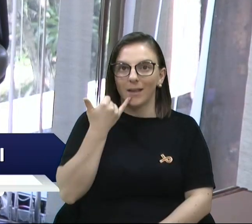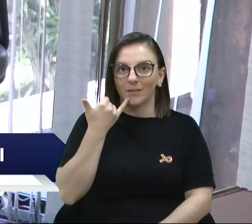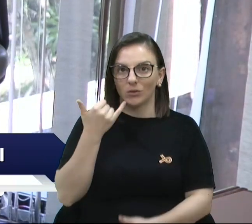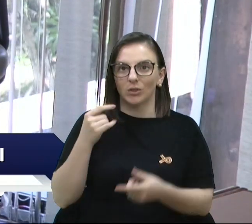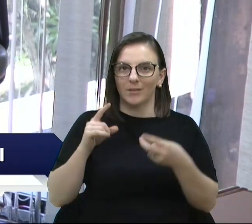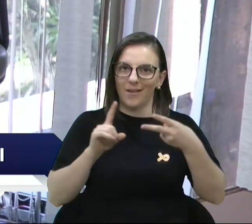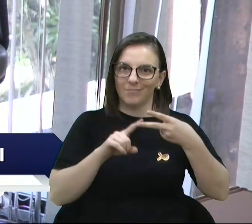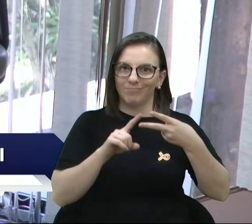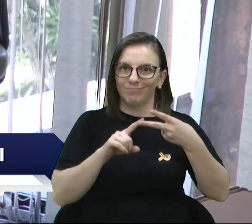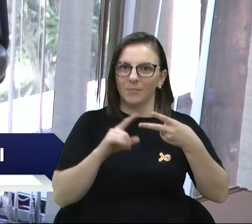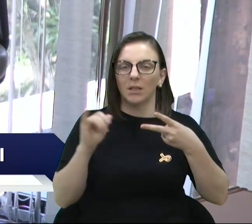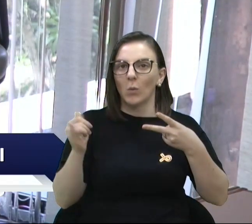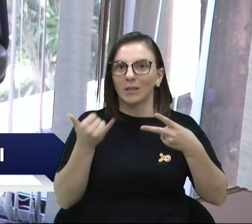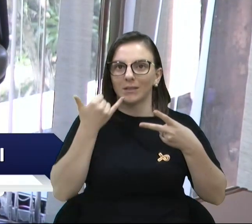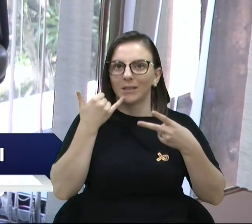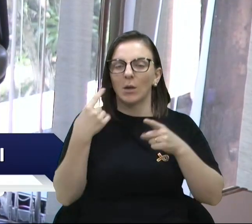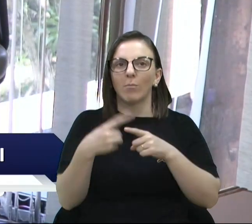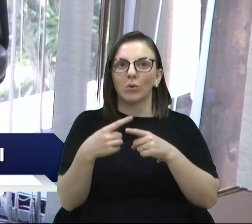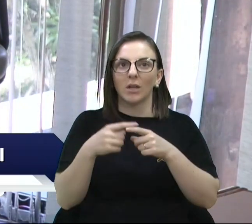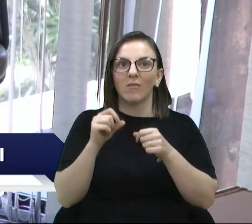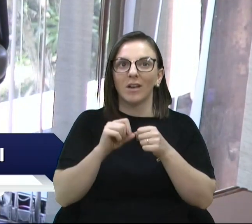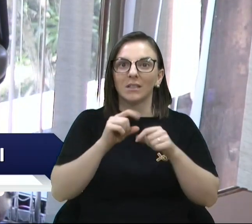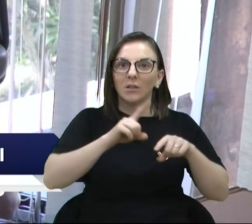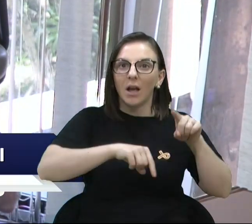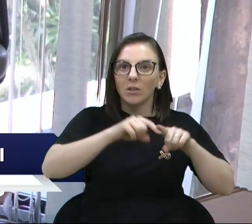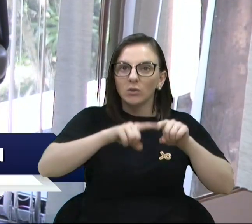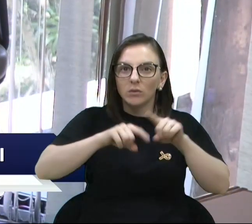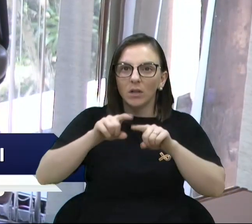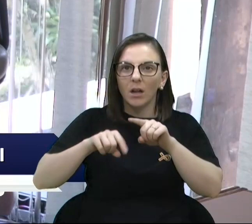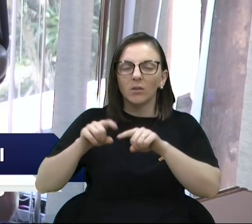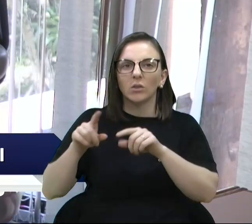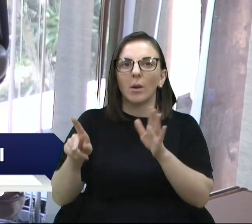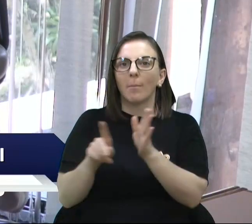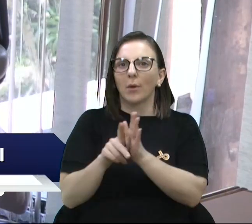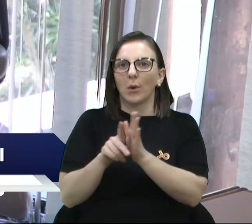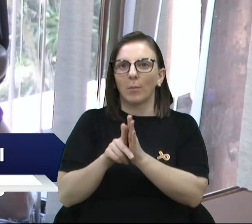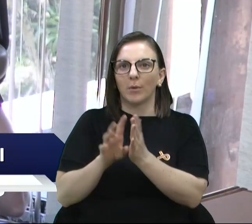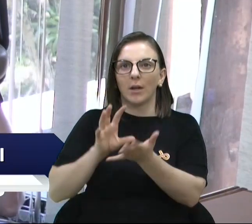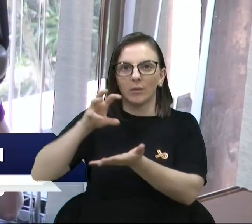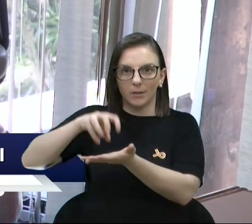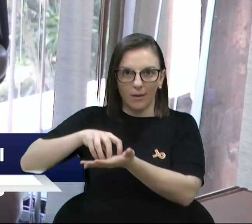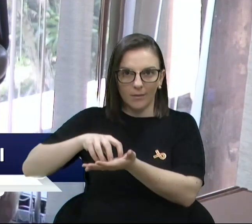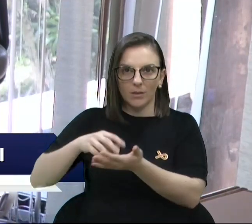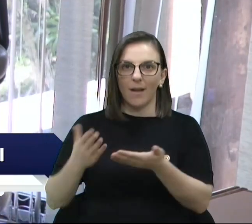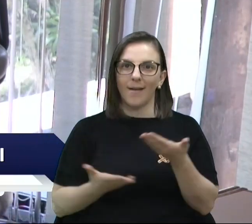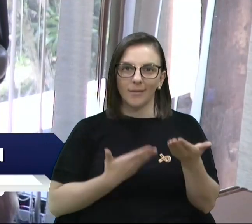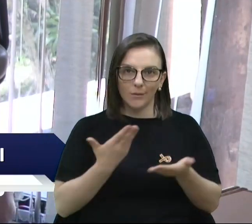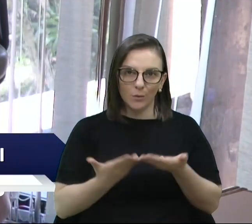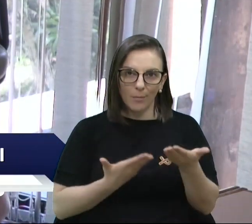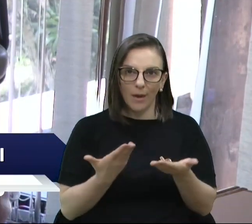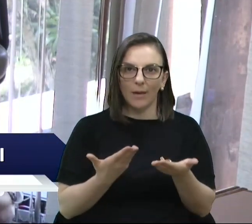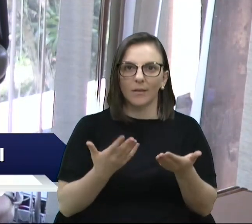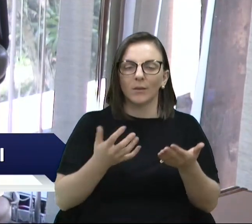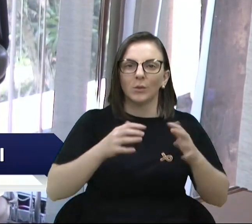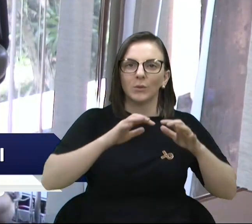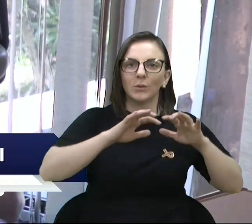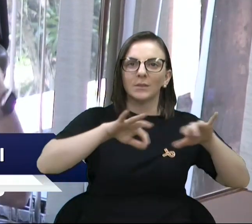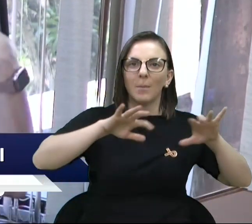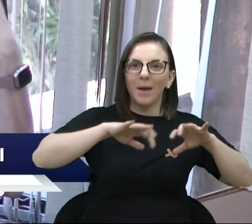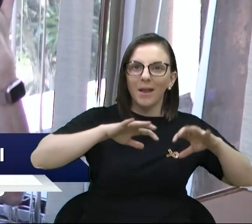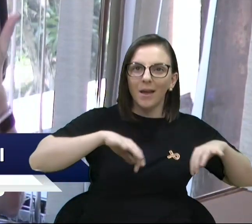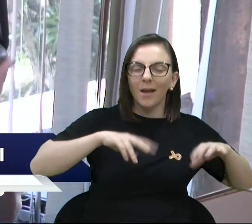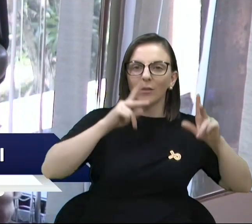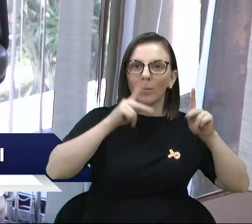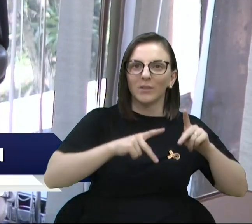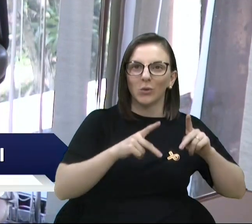encontram realizando as tarefas da unidade, se encontram realizando os atendimentos, fazendo a triagem, fazendo a assistência,